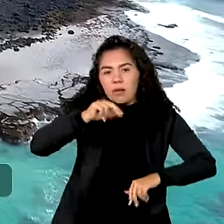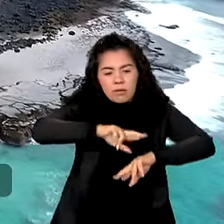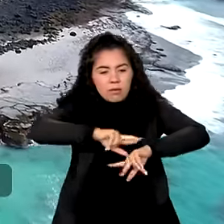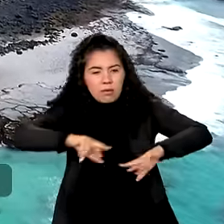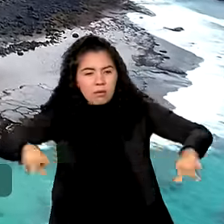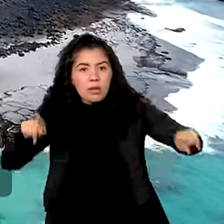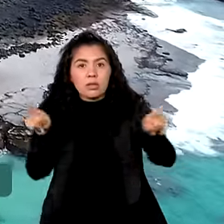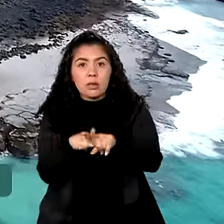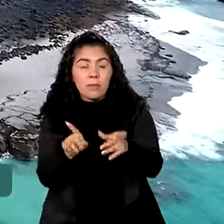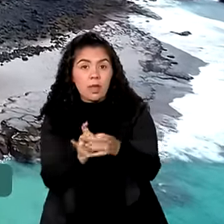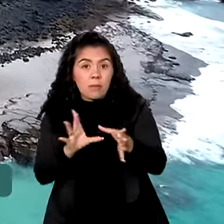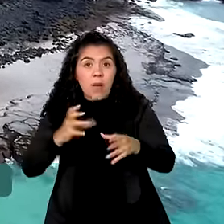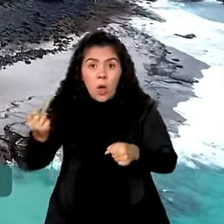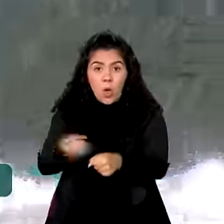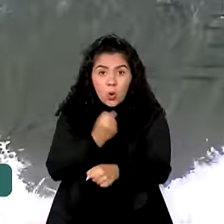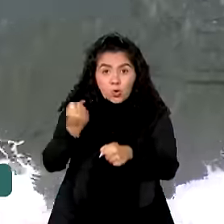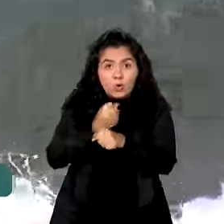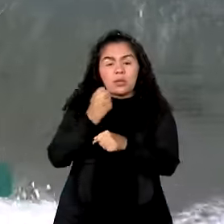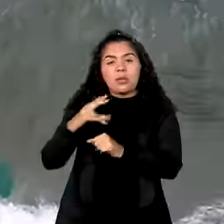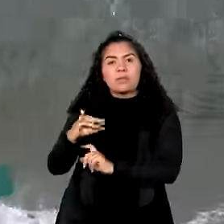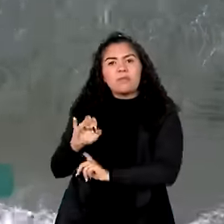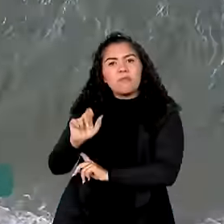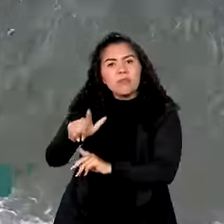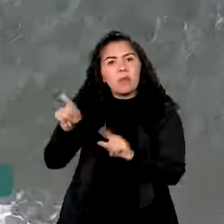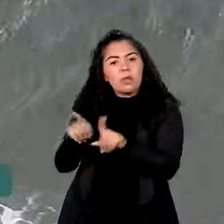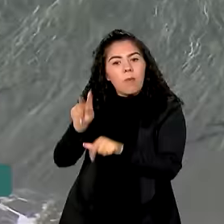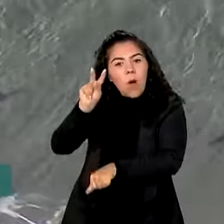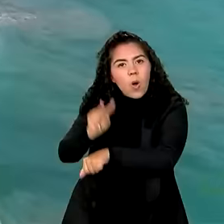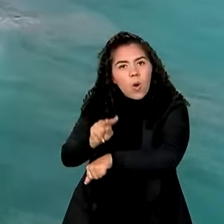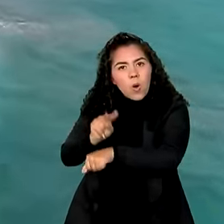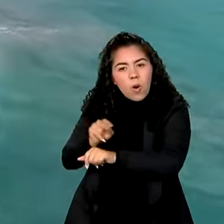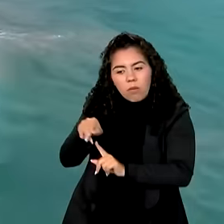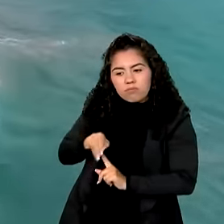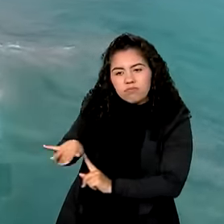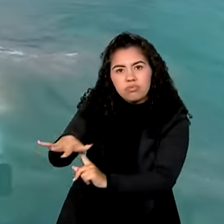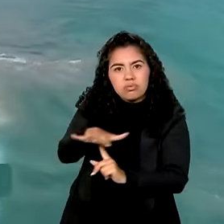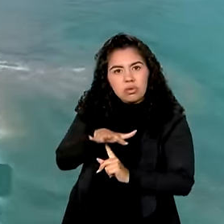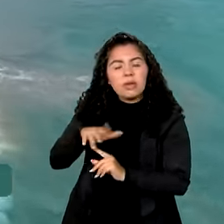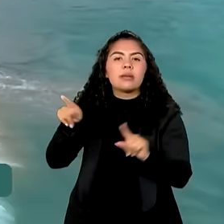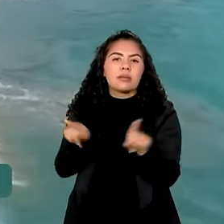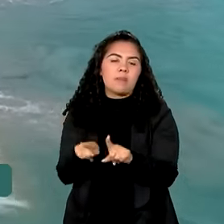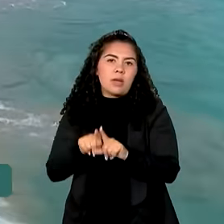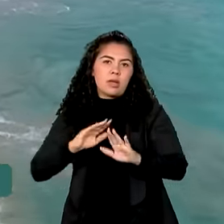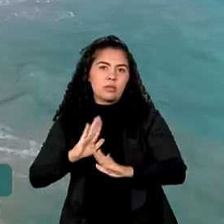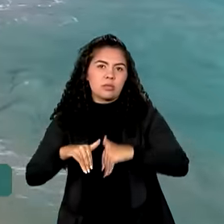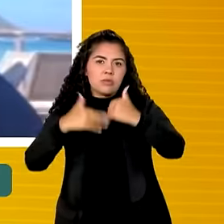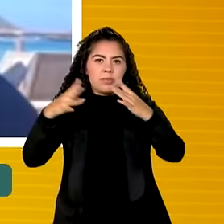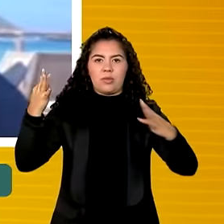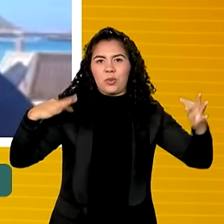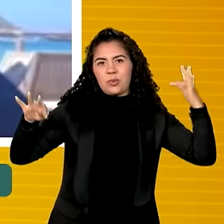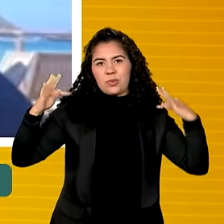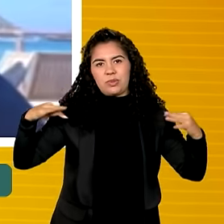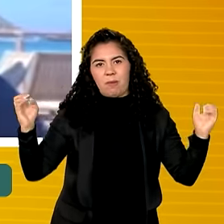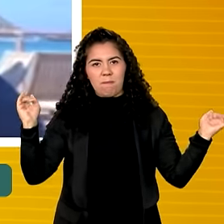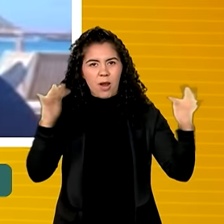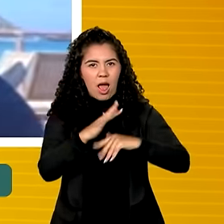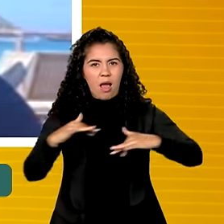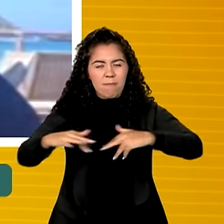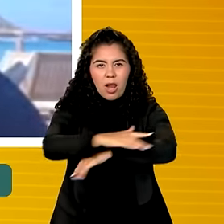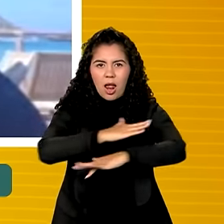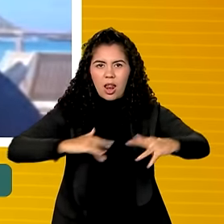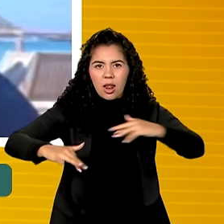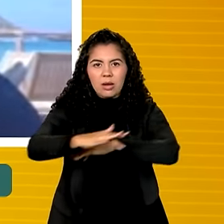liberação de construção civil, conservação ambiental e até o desenvolvimento do turismo. Para a criação de